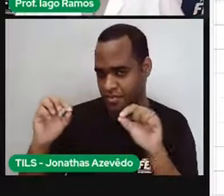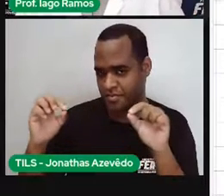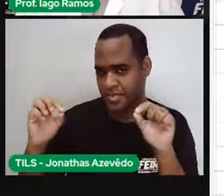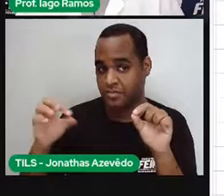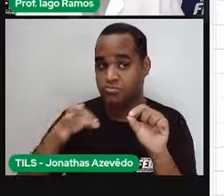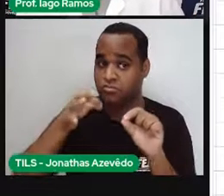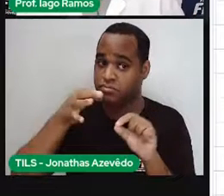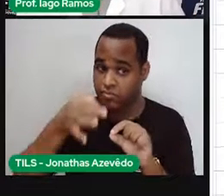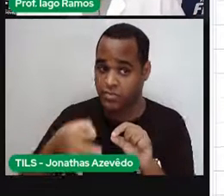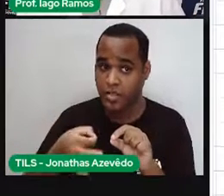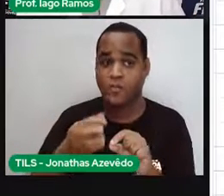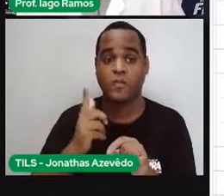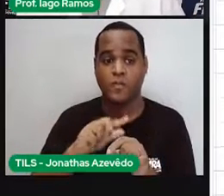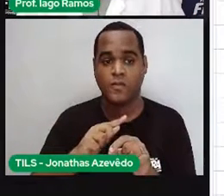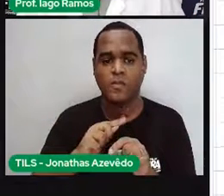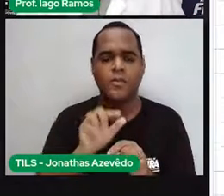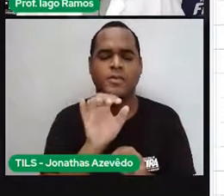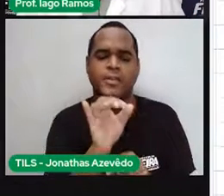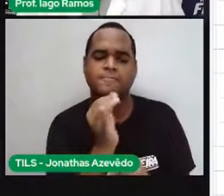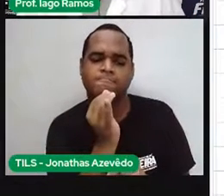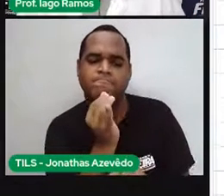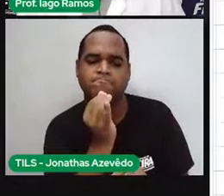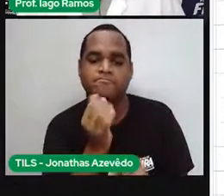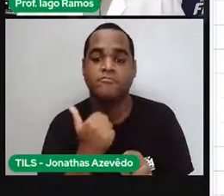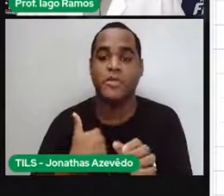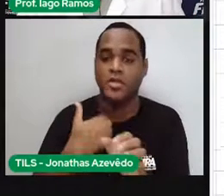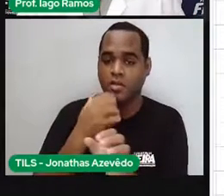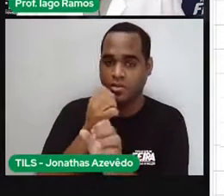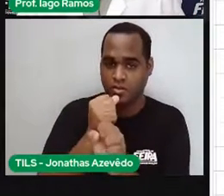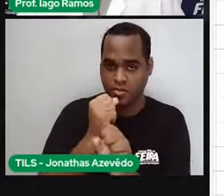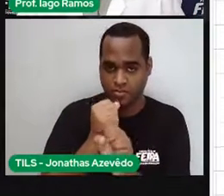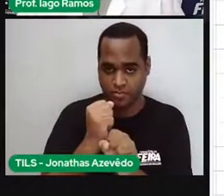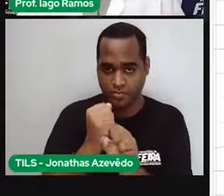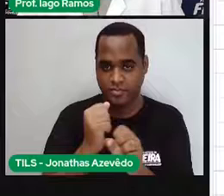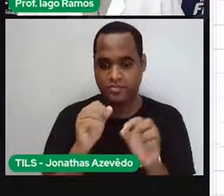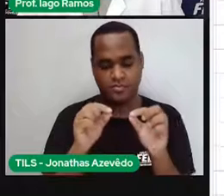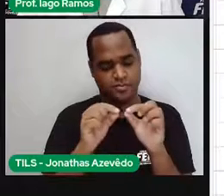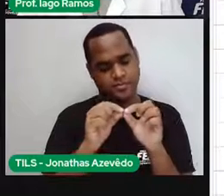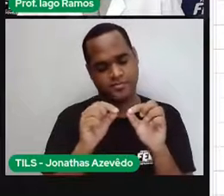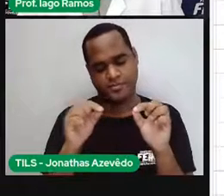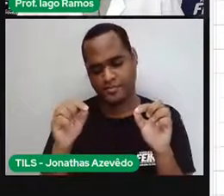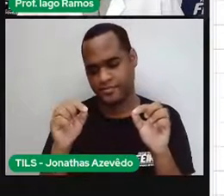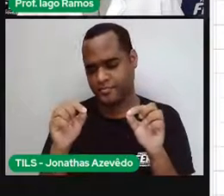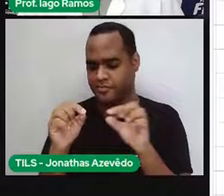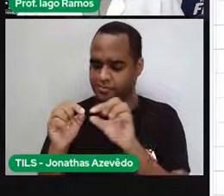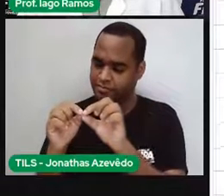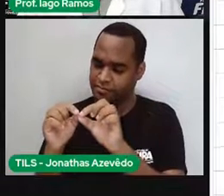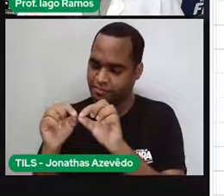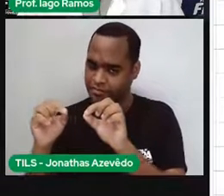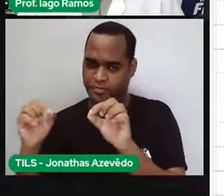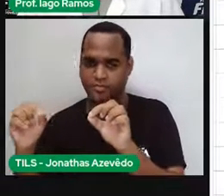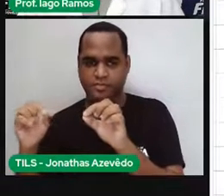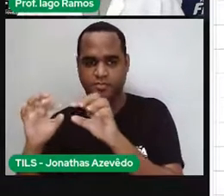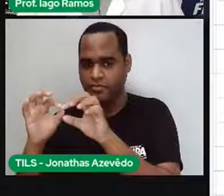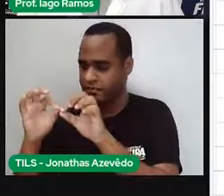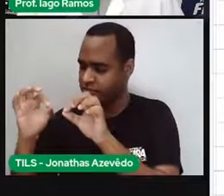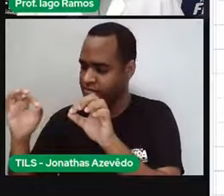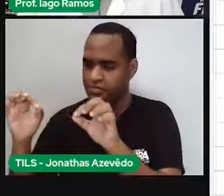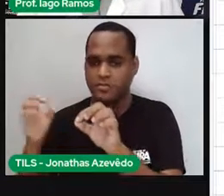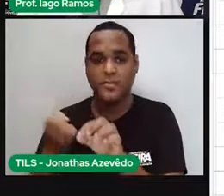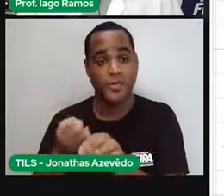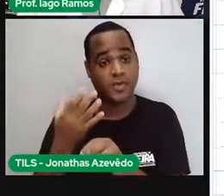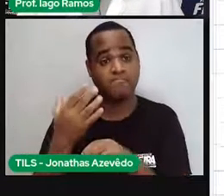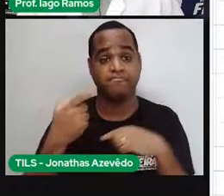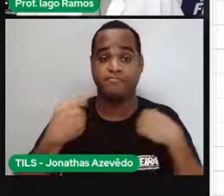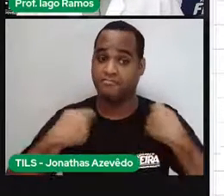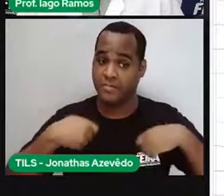Se eu medir desse pontinho que eu estou clicando até o último pontinho que eu estou clicando aqui, vai ter